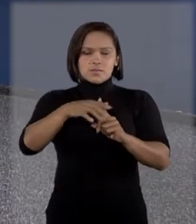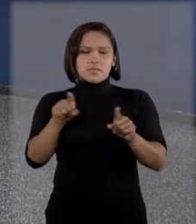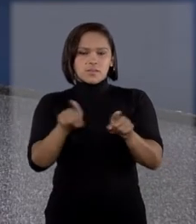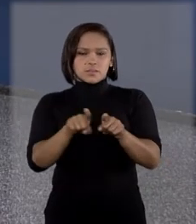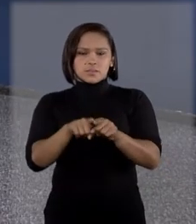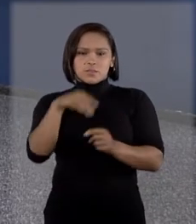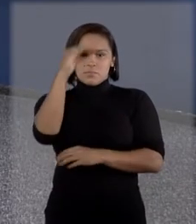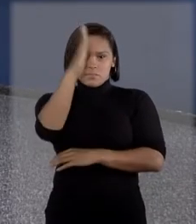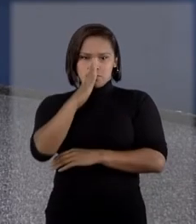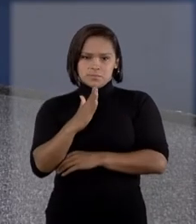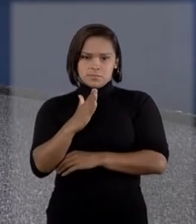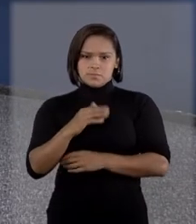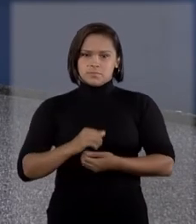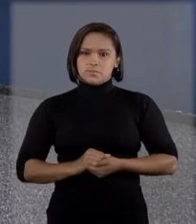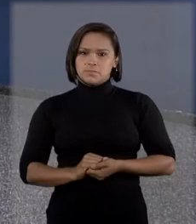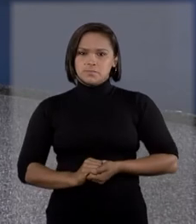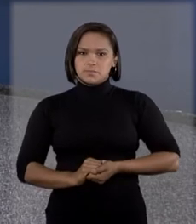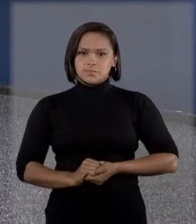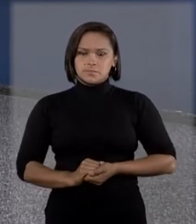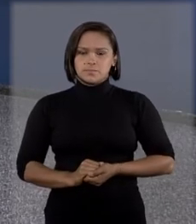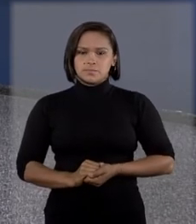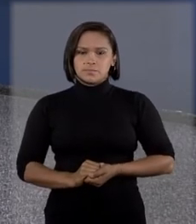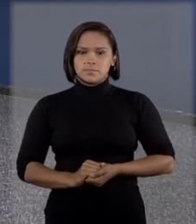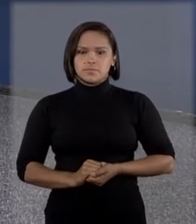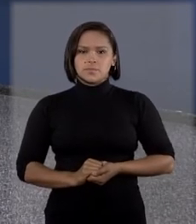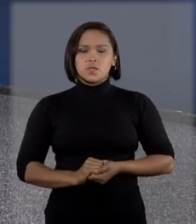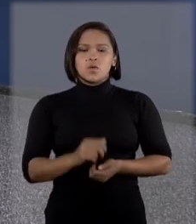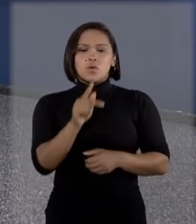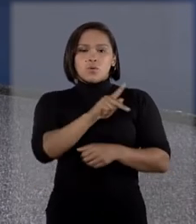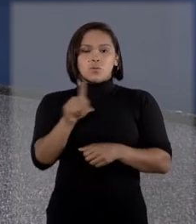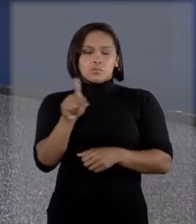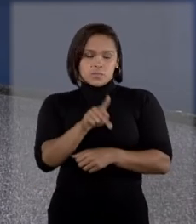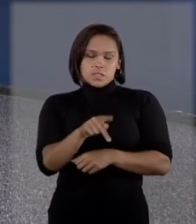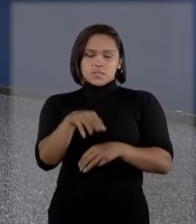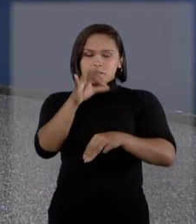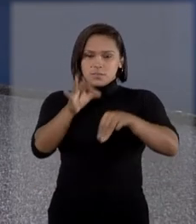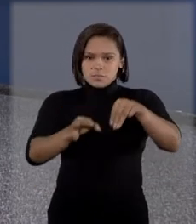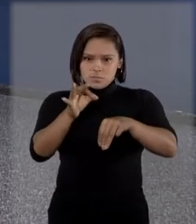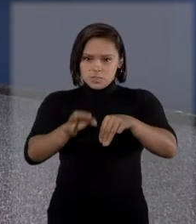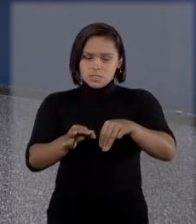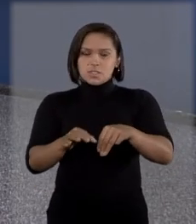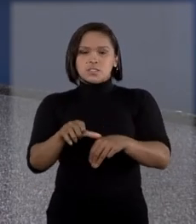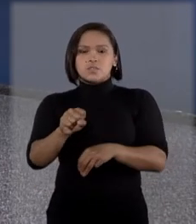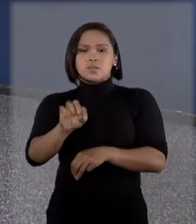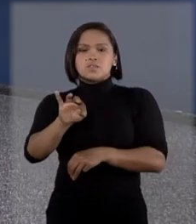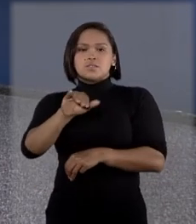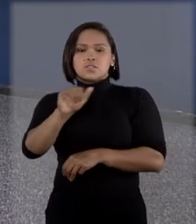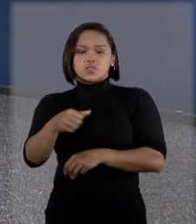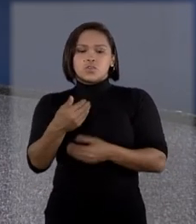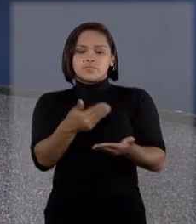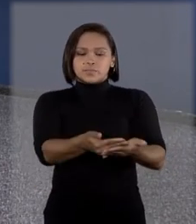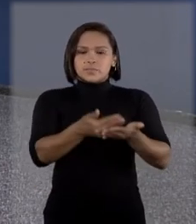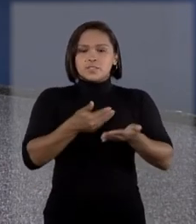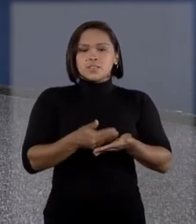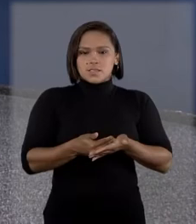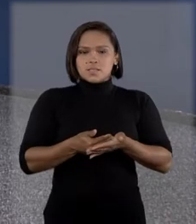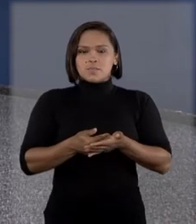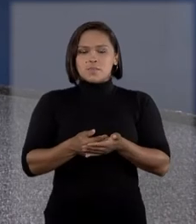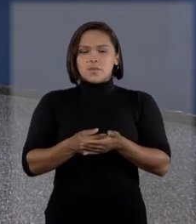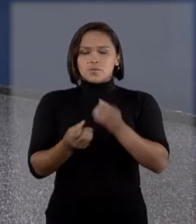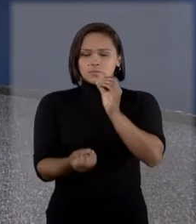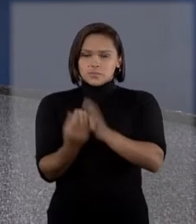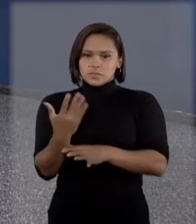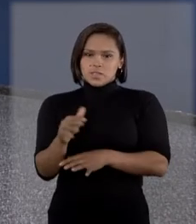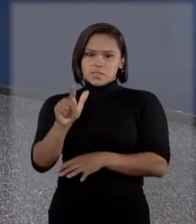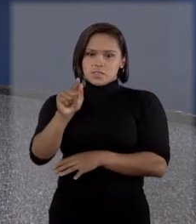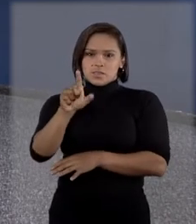brasileira. O presidente do STJ, ministro Humberto Martins, recebeu da Fundação Getúlio